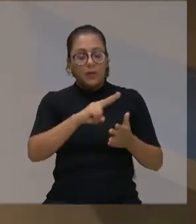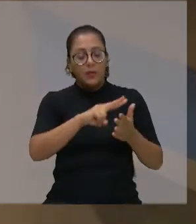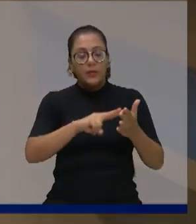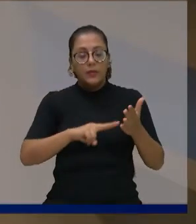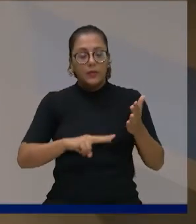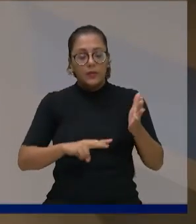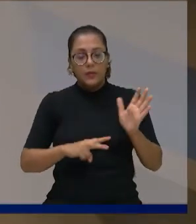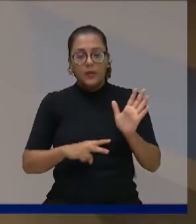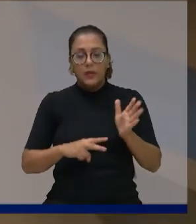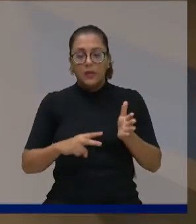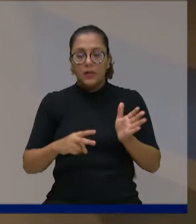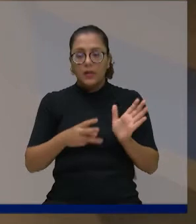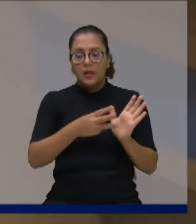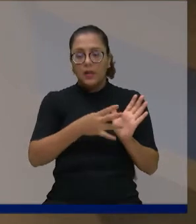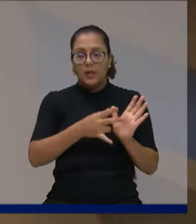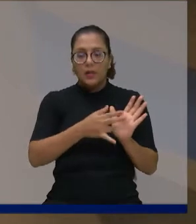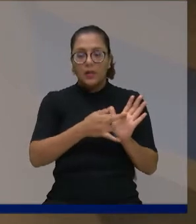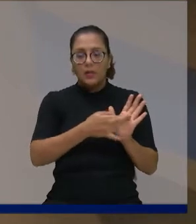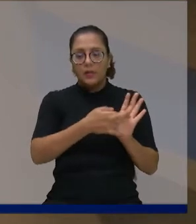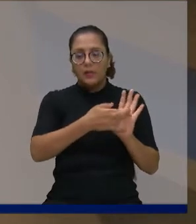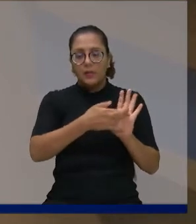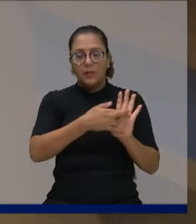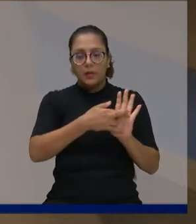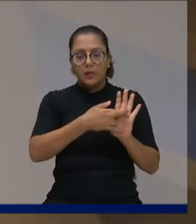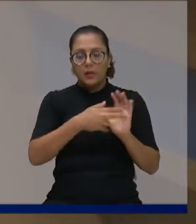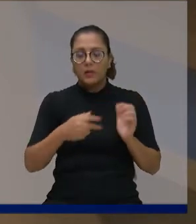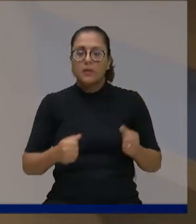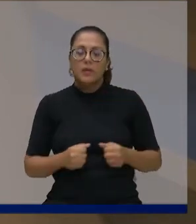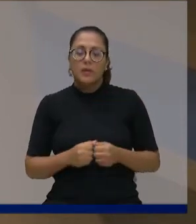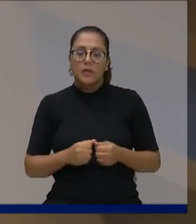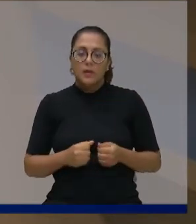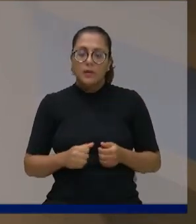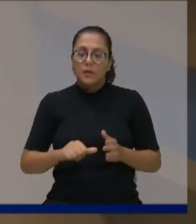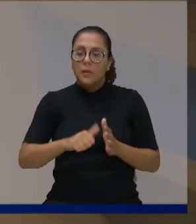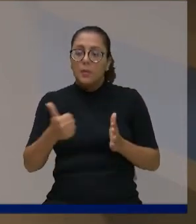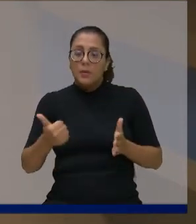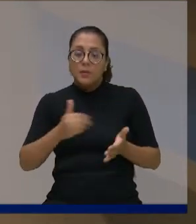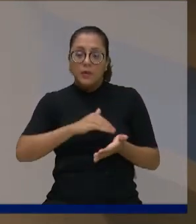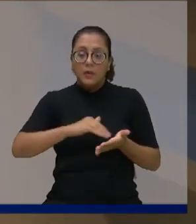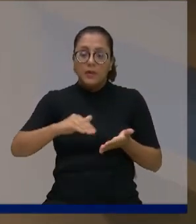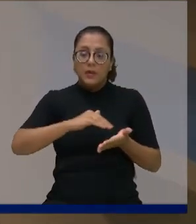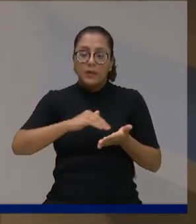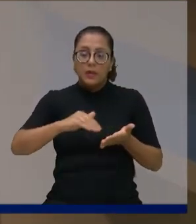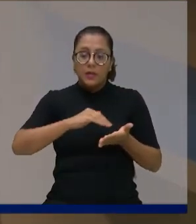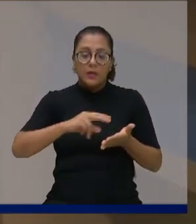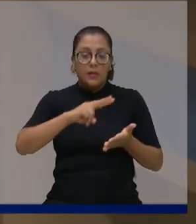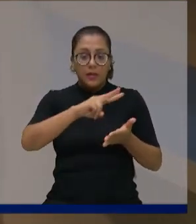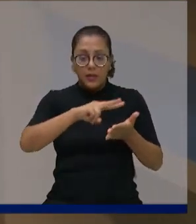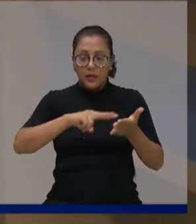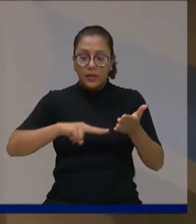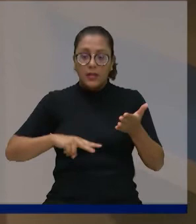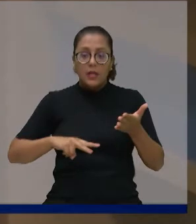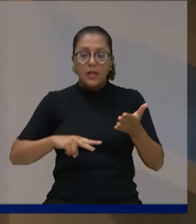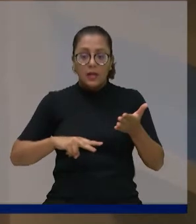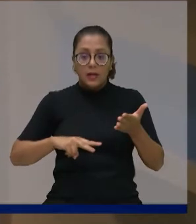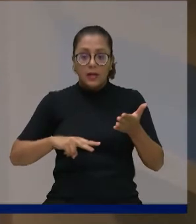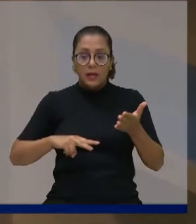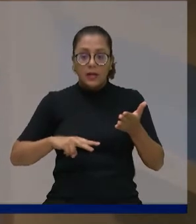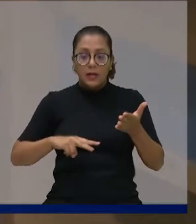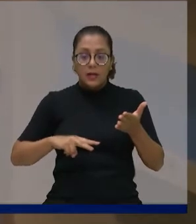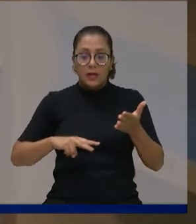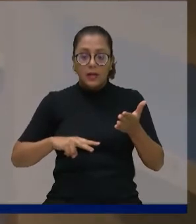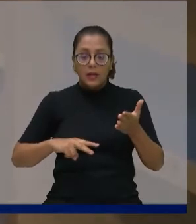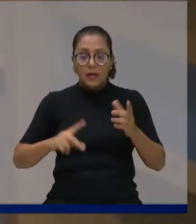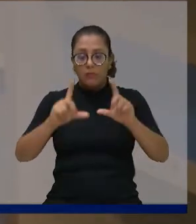dos secretários. Compete ao primeiro secretário ler durante o expediente o sumário dos requerimentos e